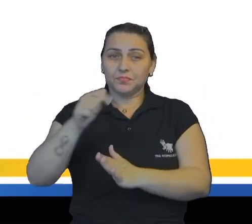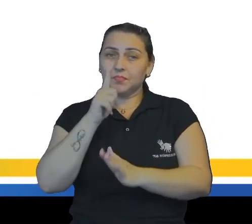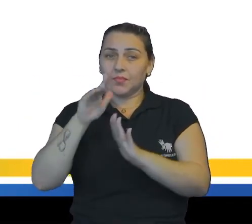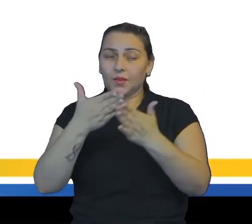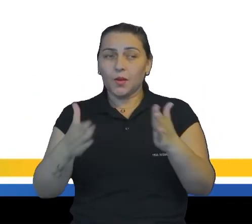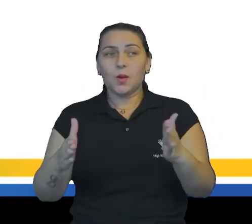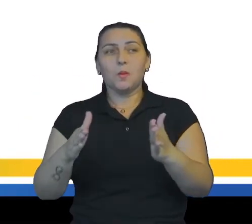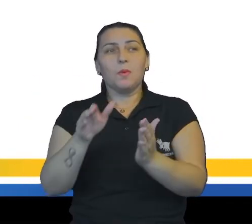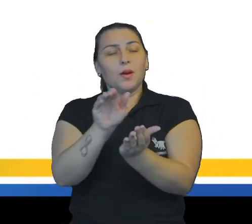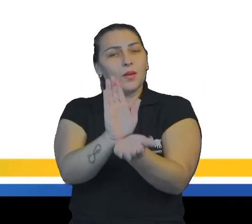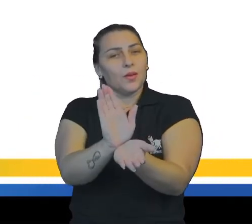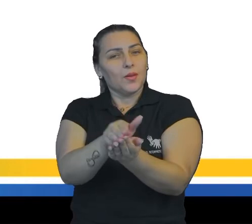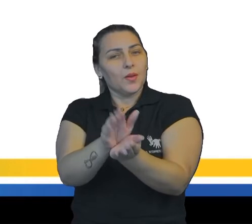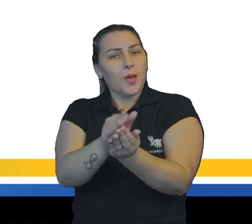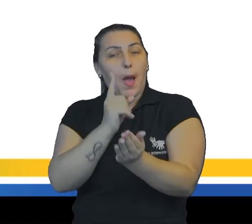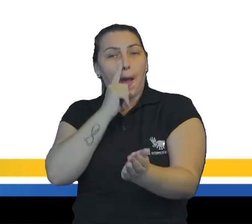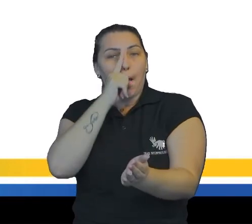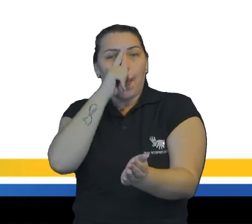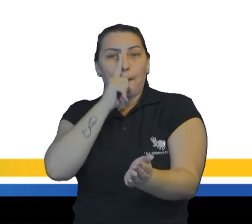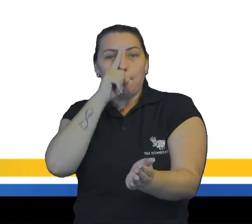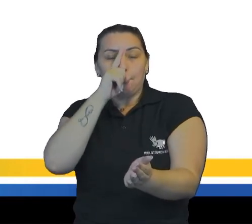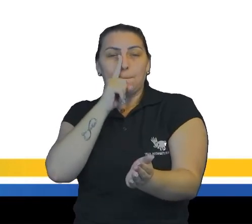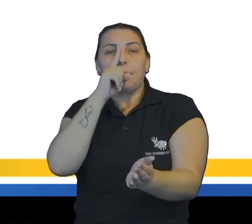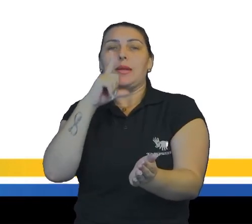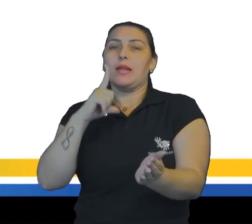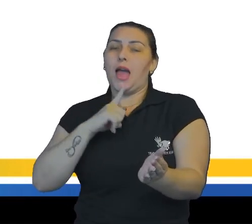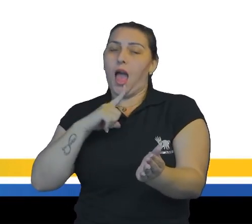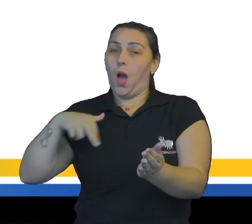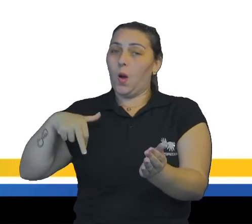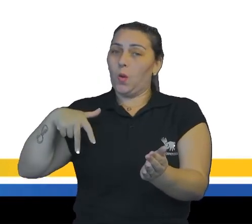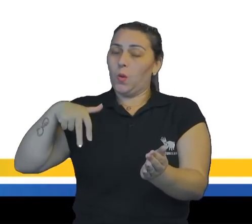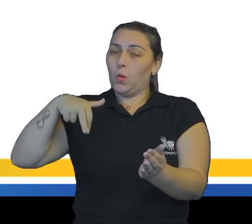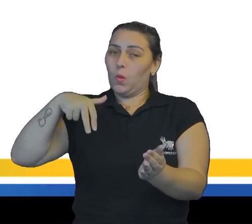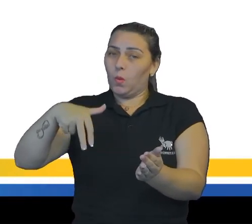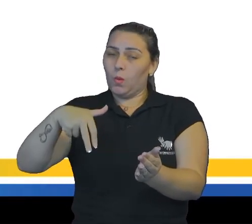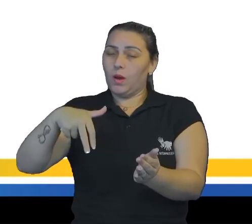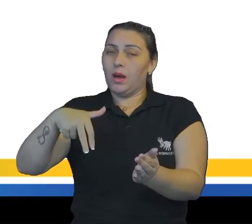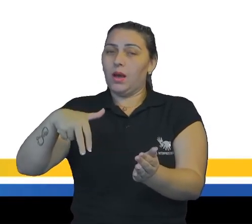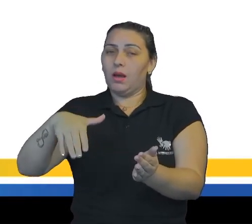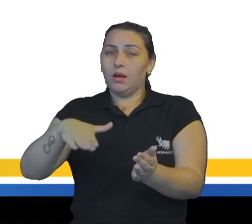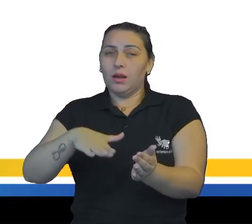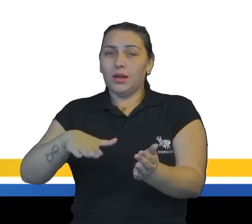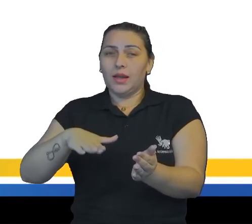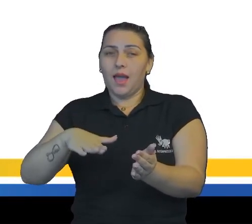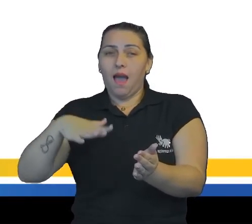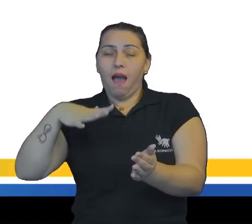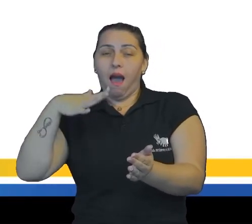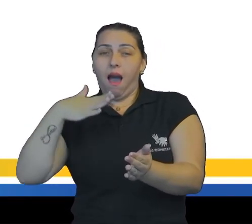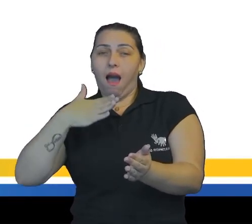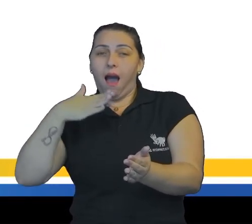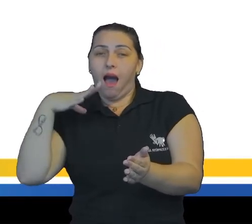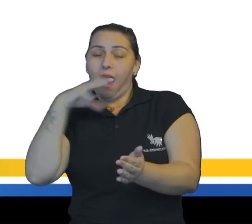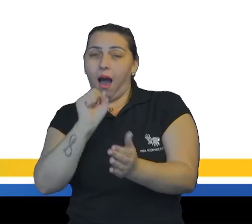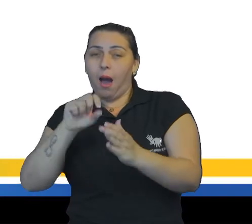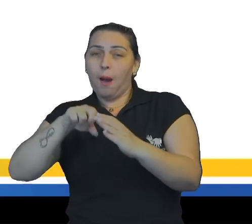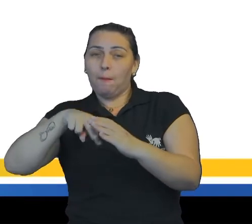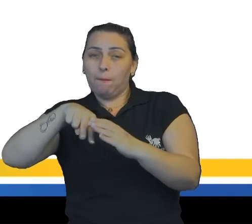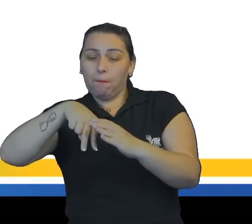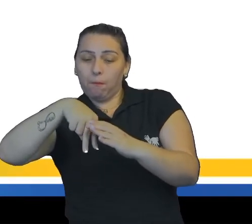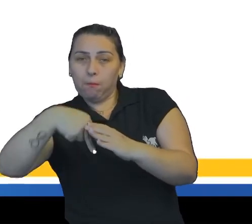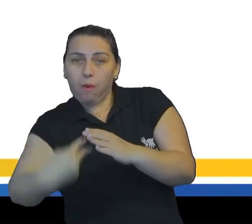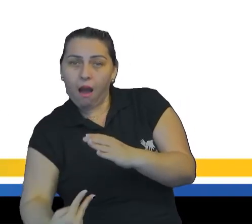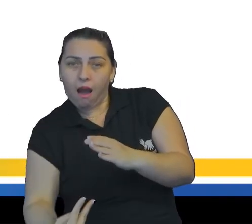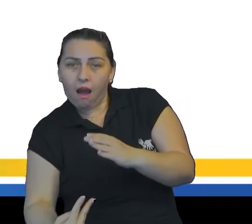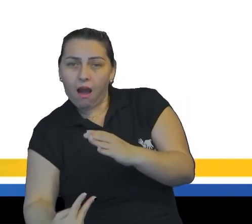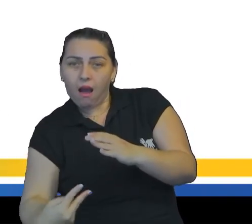de Olinda era muito perigoso. Davam-se alguns passos em fundo raso E, de repente, caía-se num fundo de dois metros.